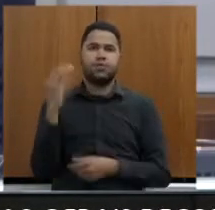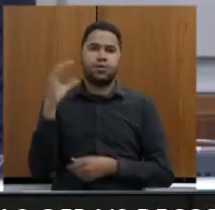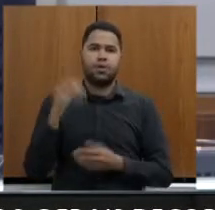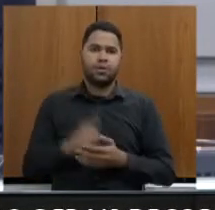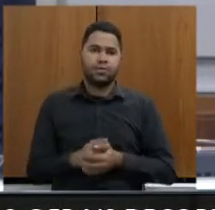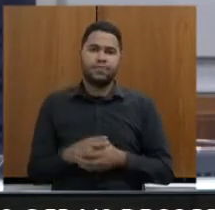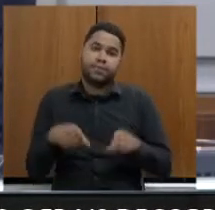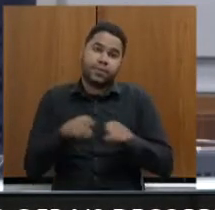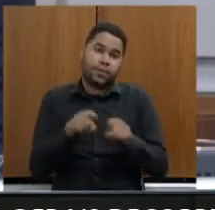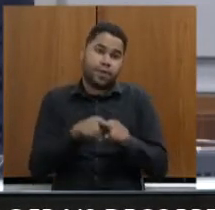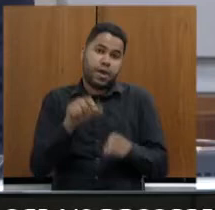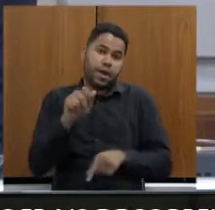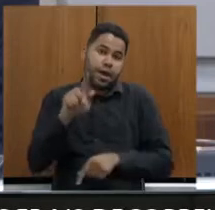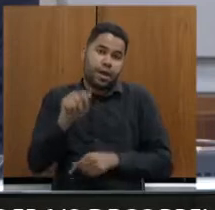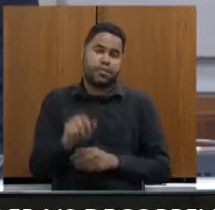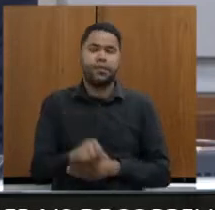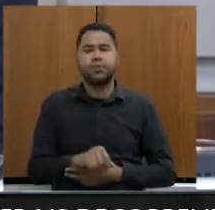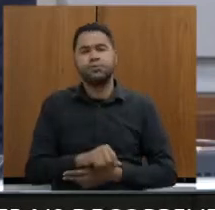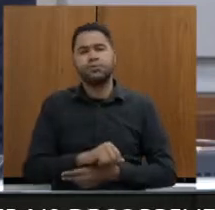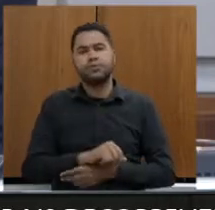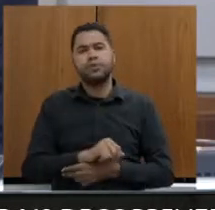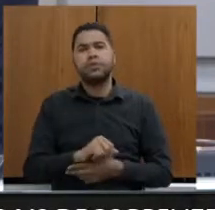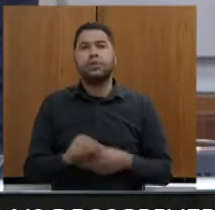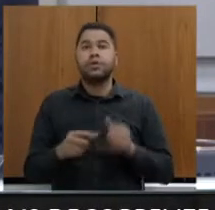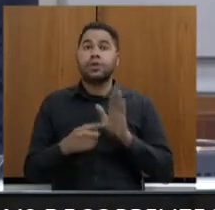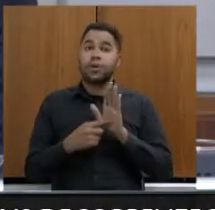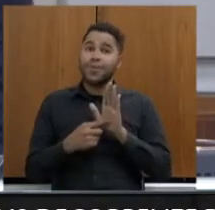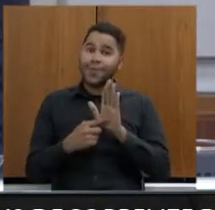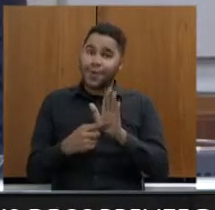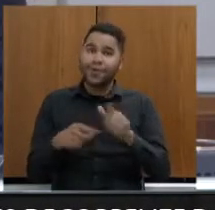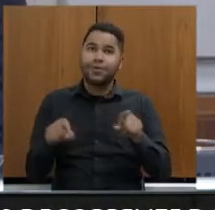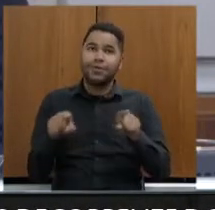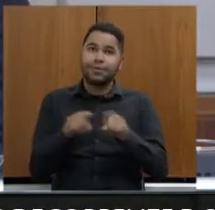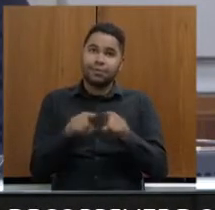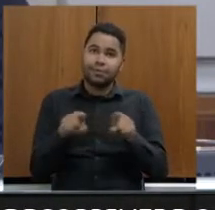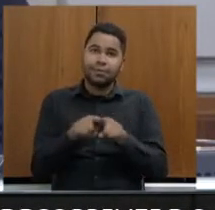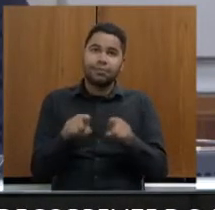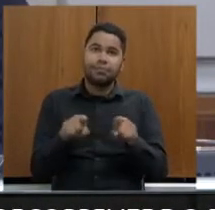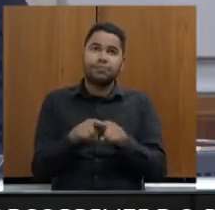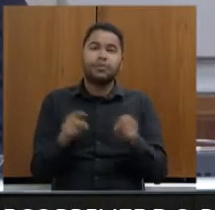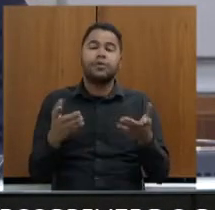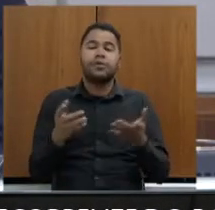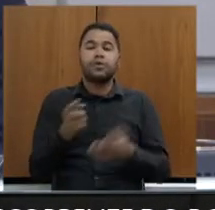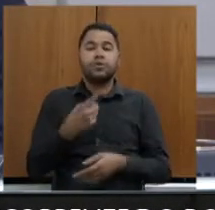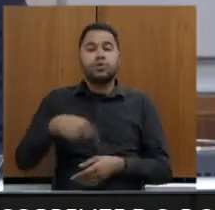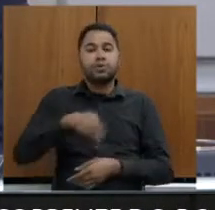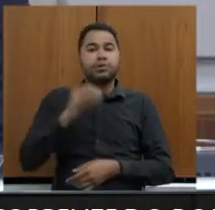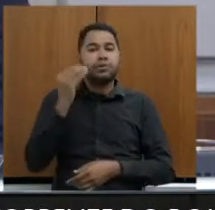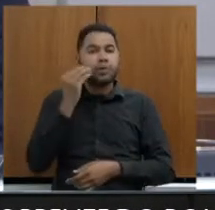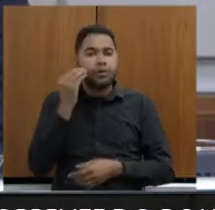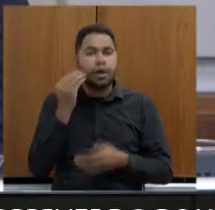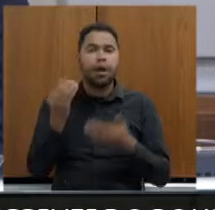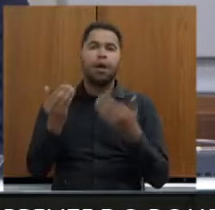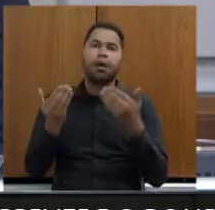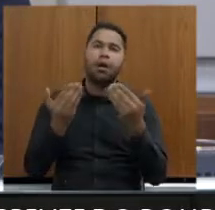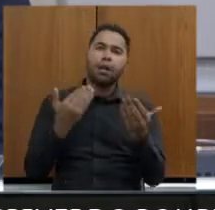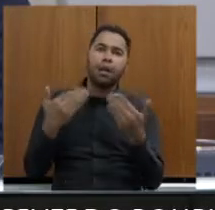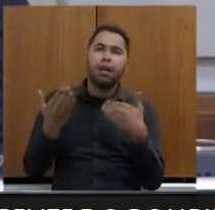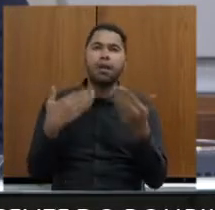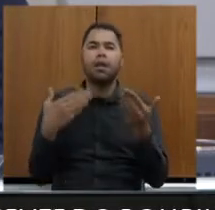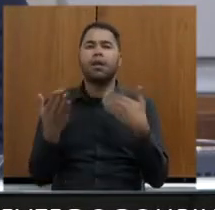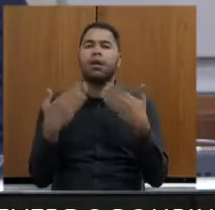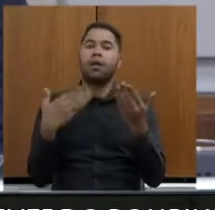dentro da APA. E o que eu venho tentando mostrar a ela, inclusive, a nossa tentativa de diálogo com contagem